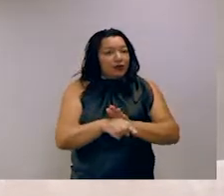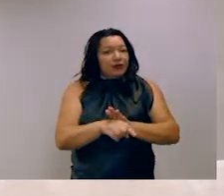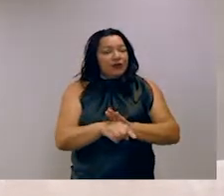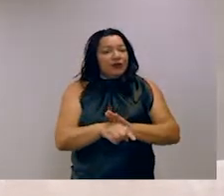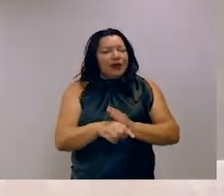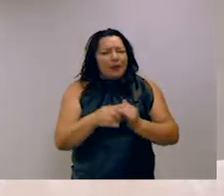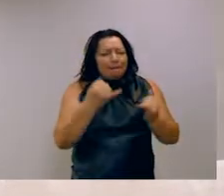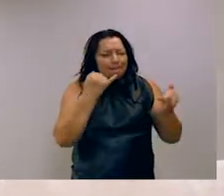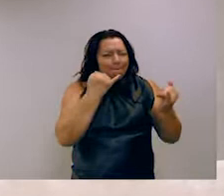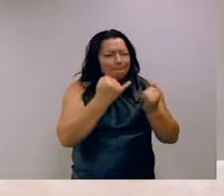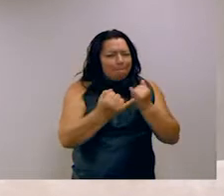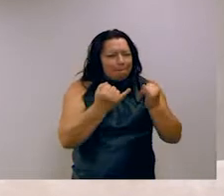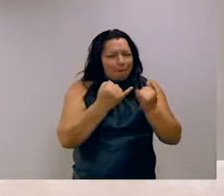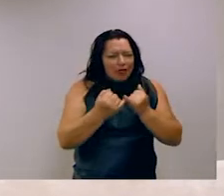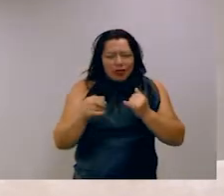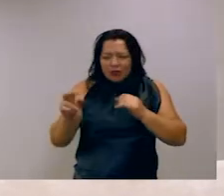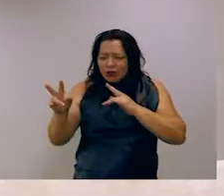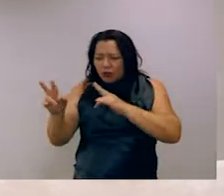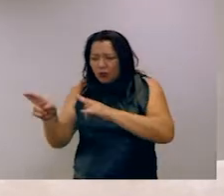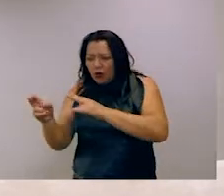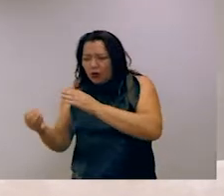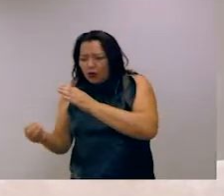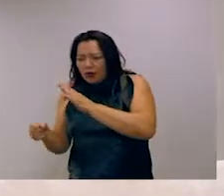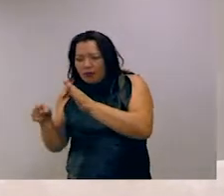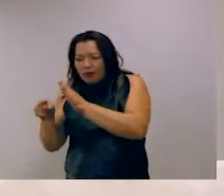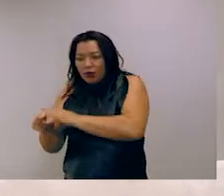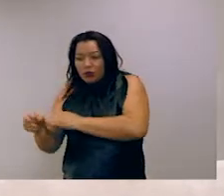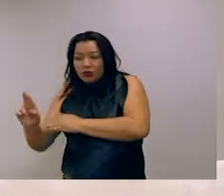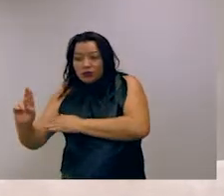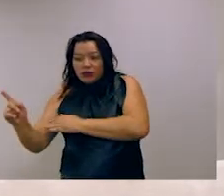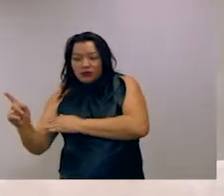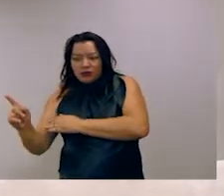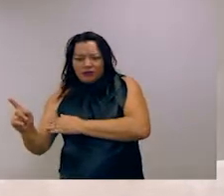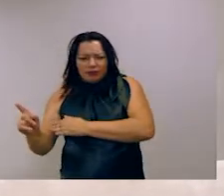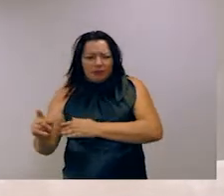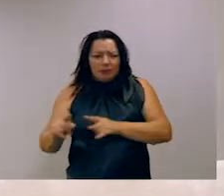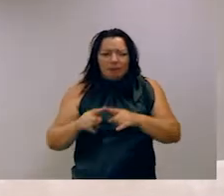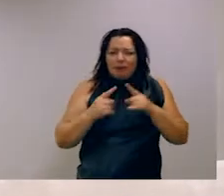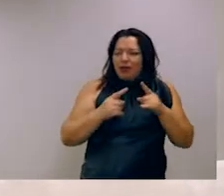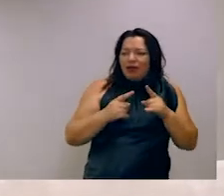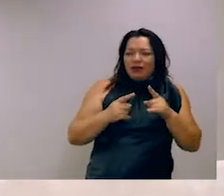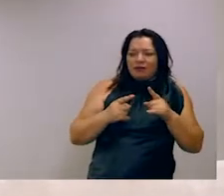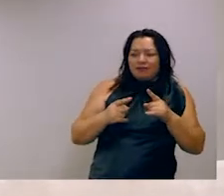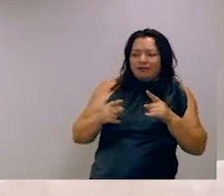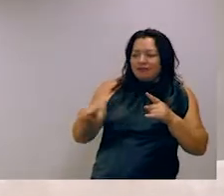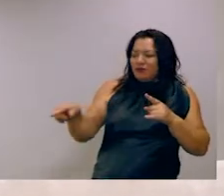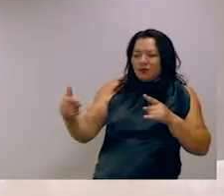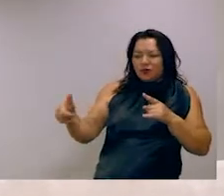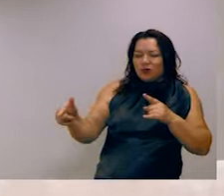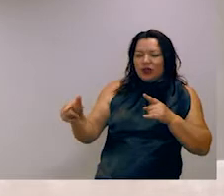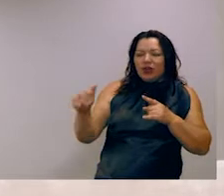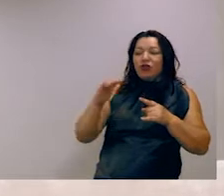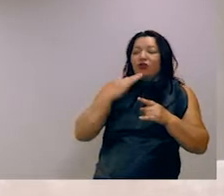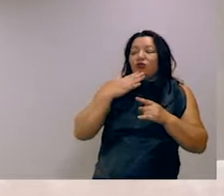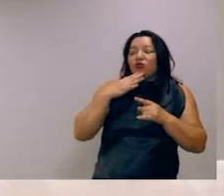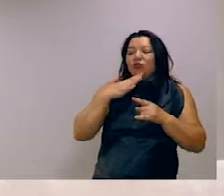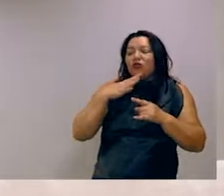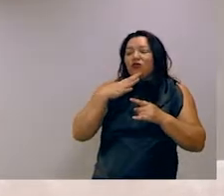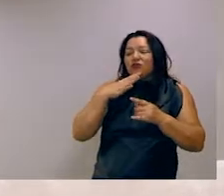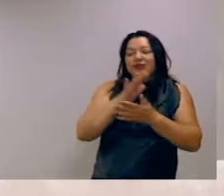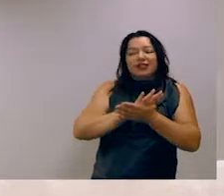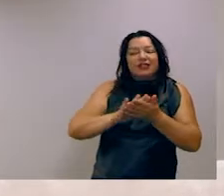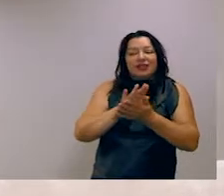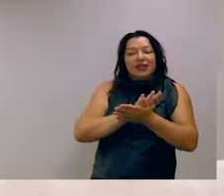pergunta que você fez, mas que aborda um conhecimento que não está contido naquela página da Wikipedia. E então cabe ao